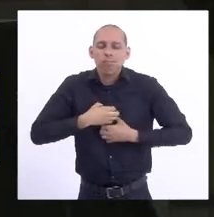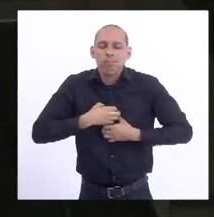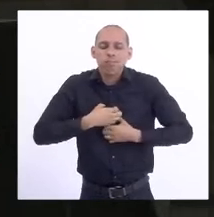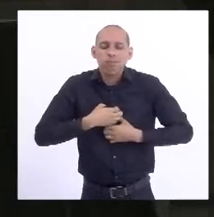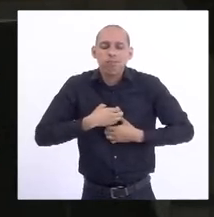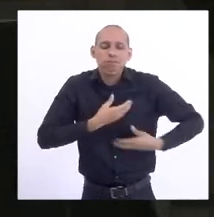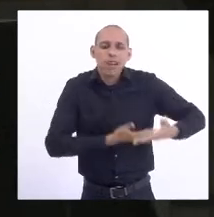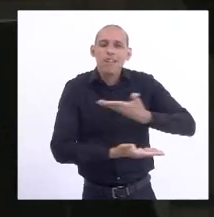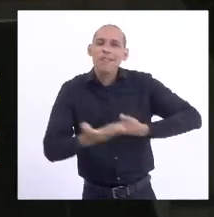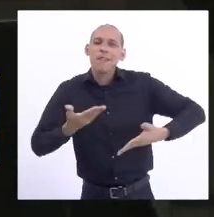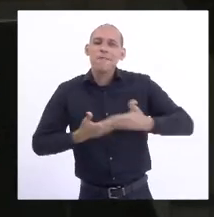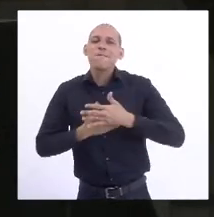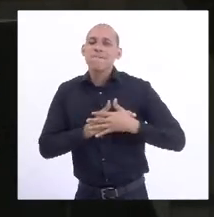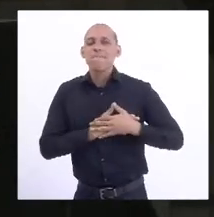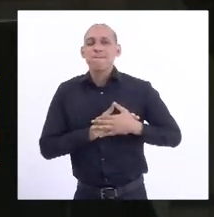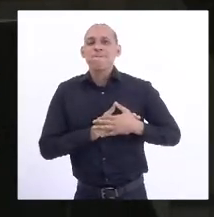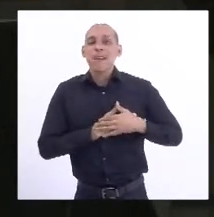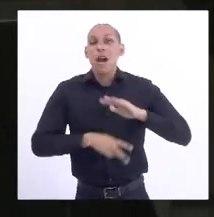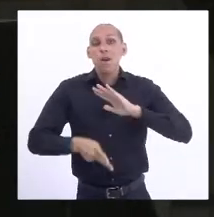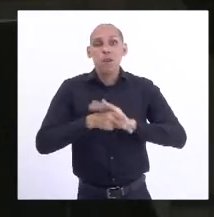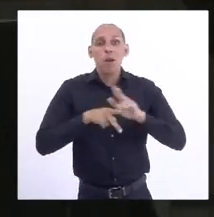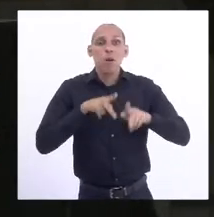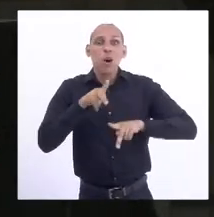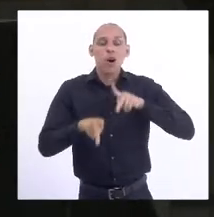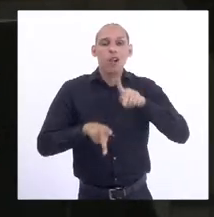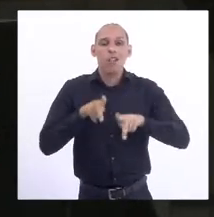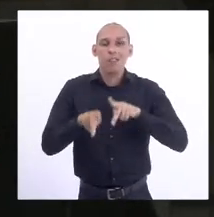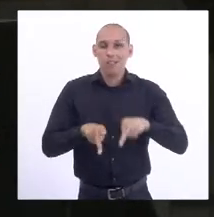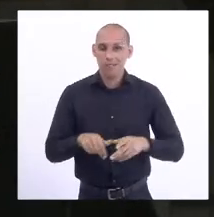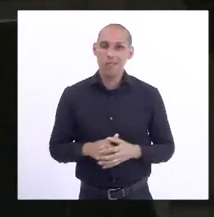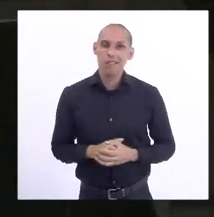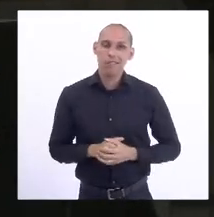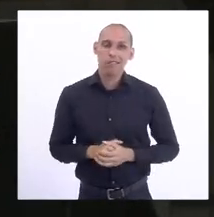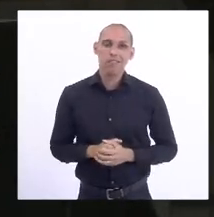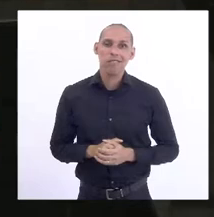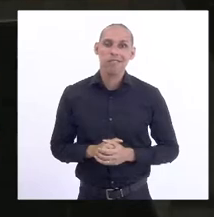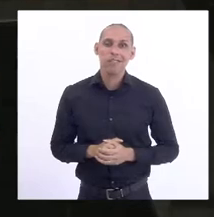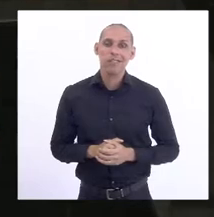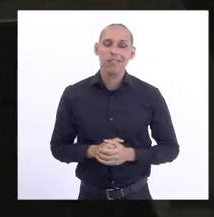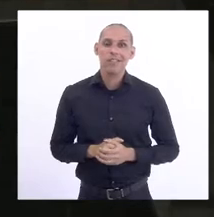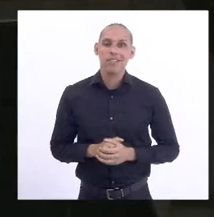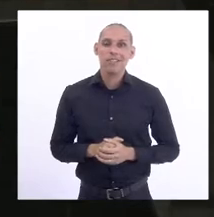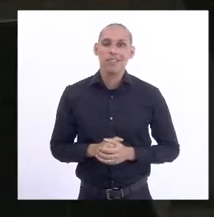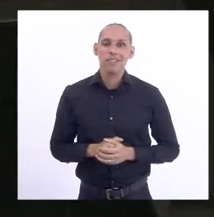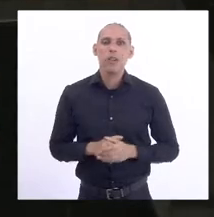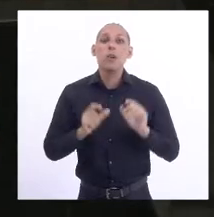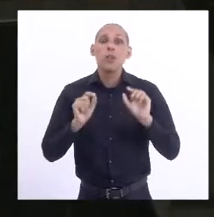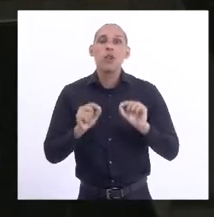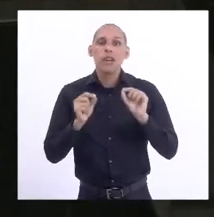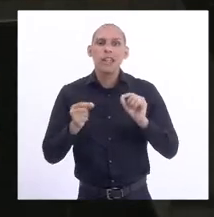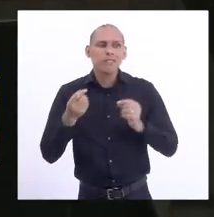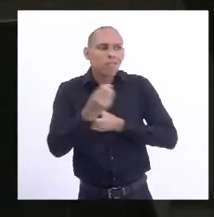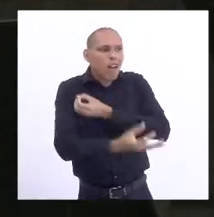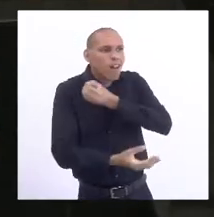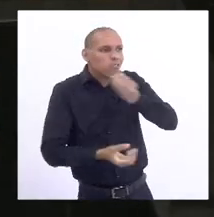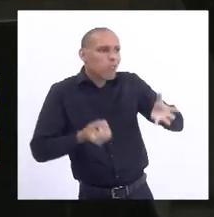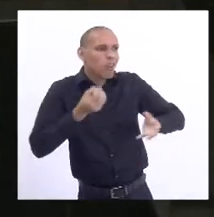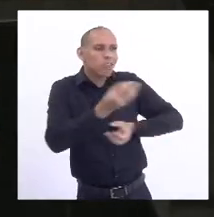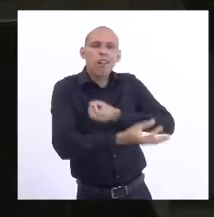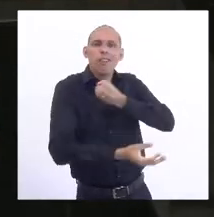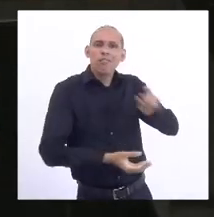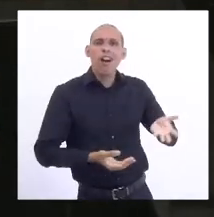da população no sentido de enviar mantimentos,